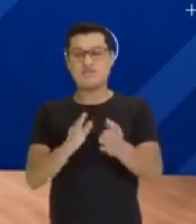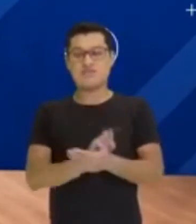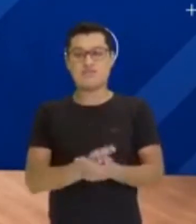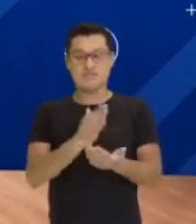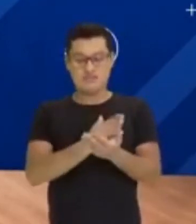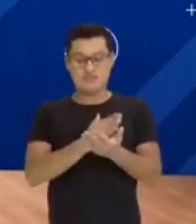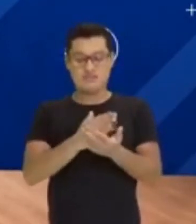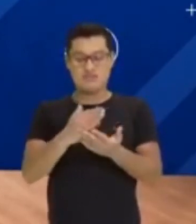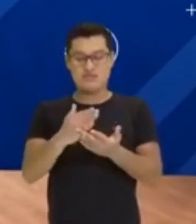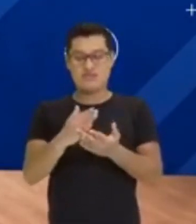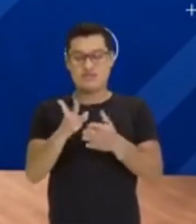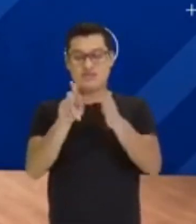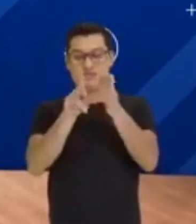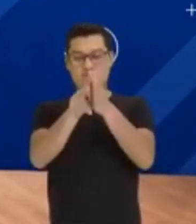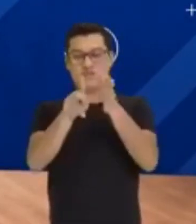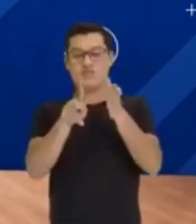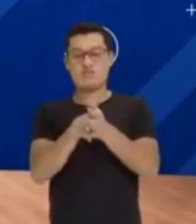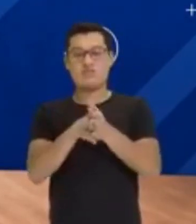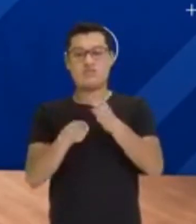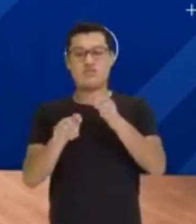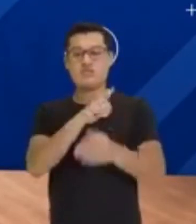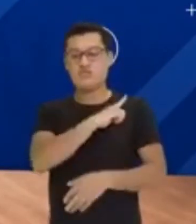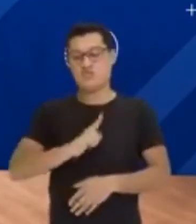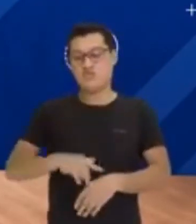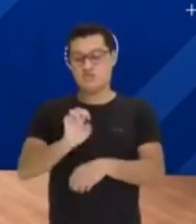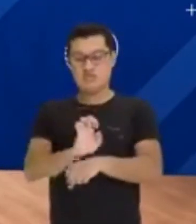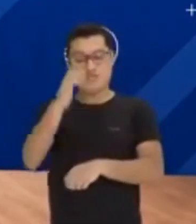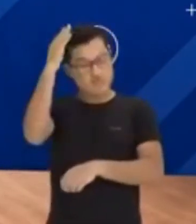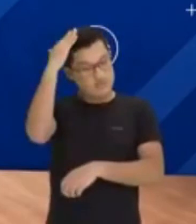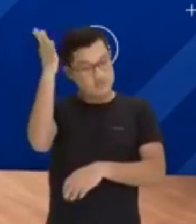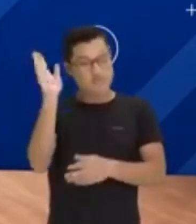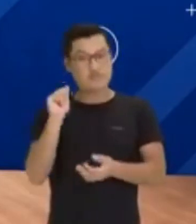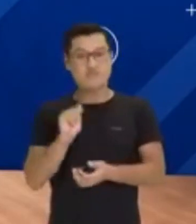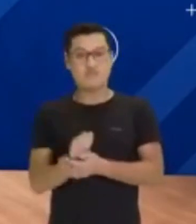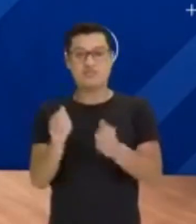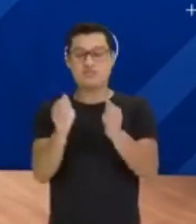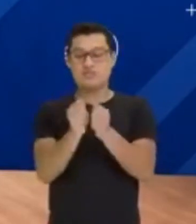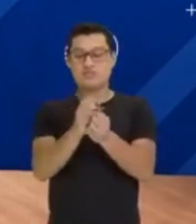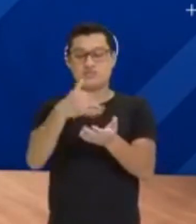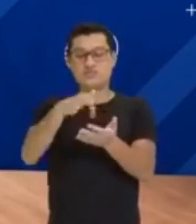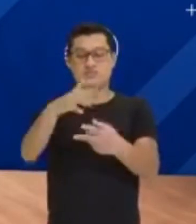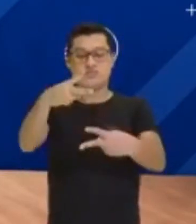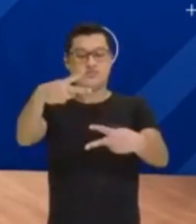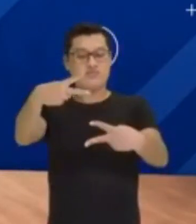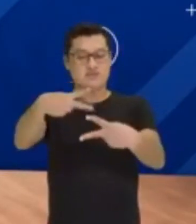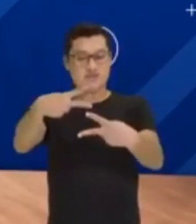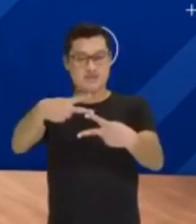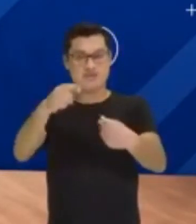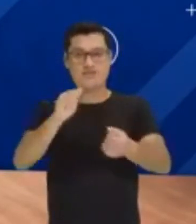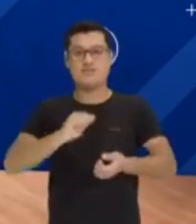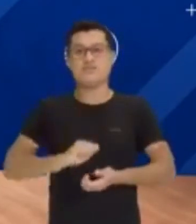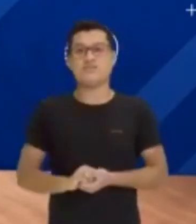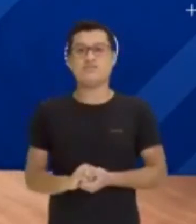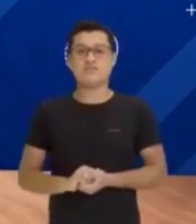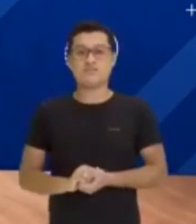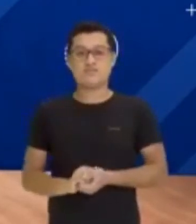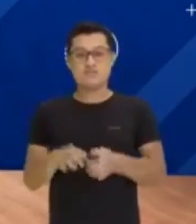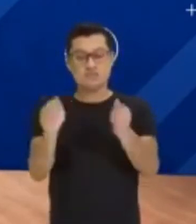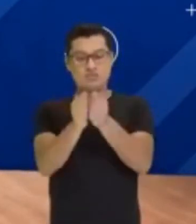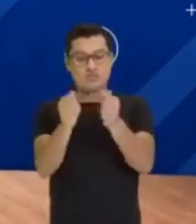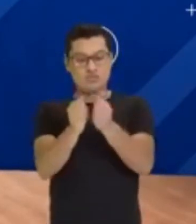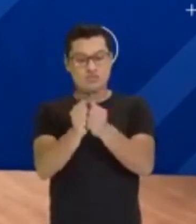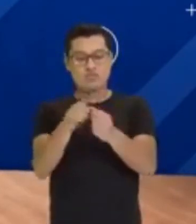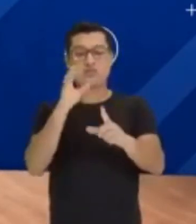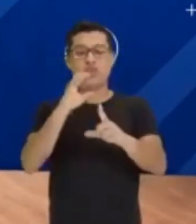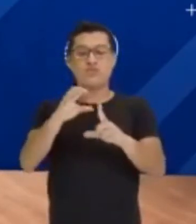um programa de iniciativa do Governo do Estado do Pará por meio da Secretaria de Educação em parceria